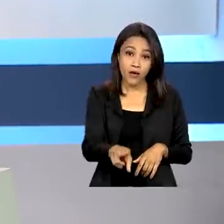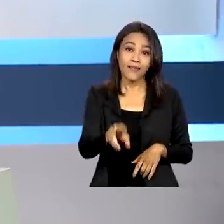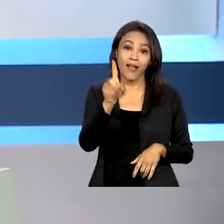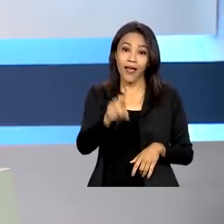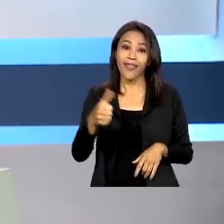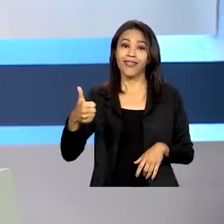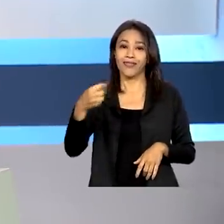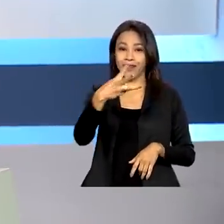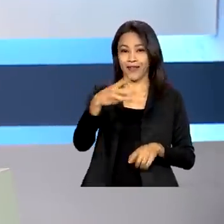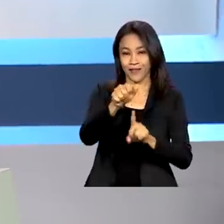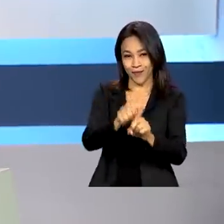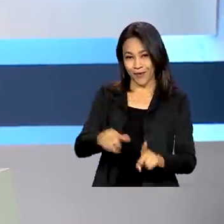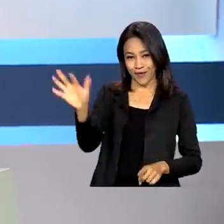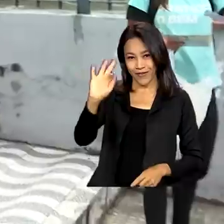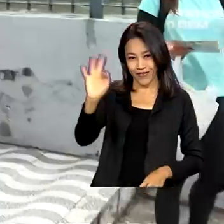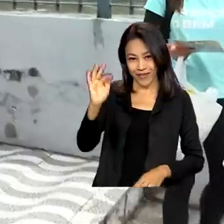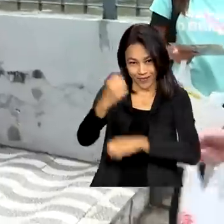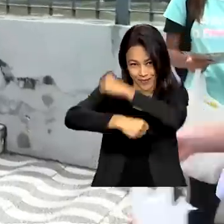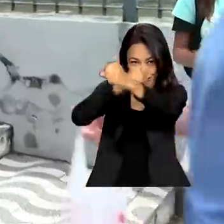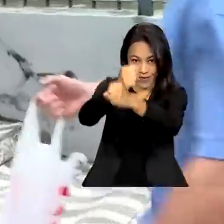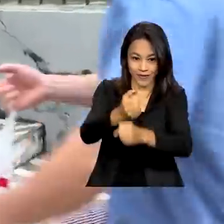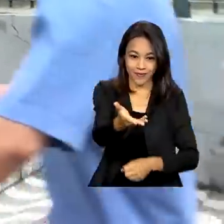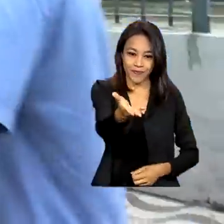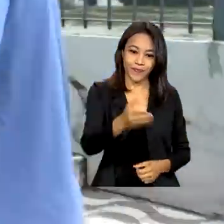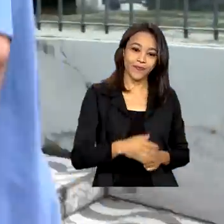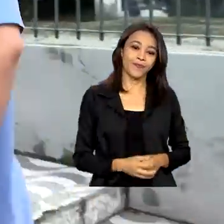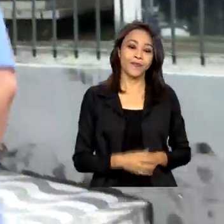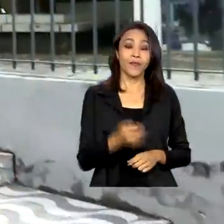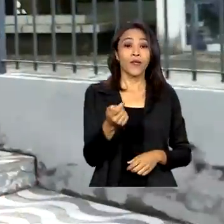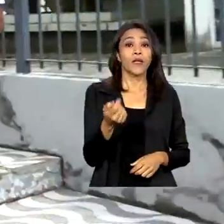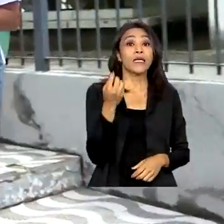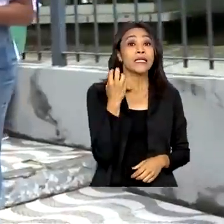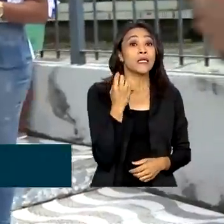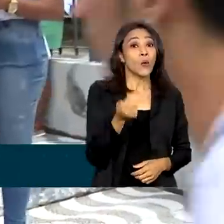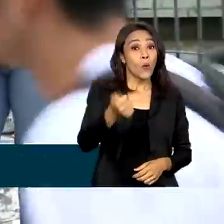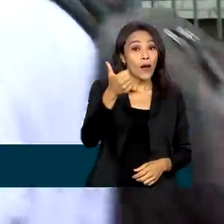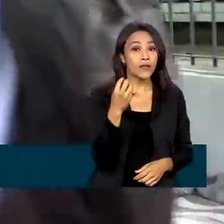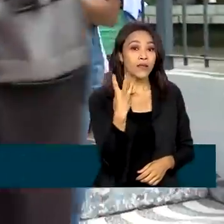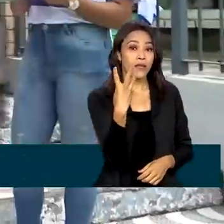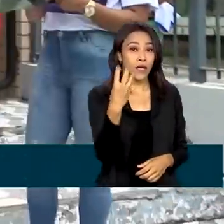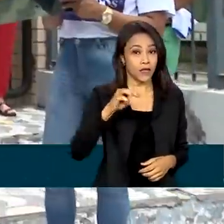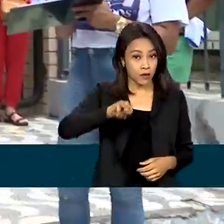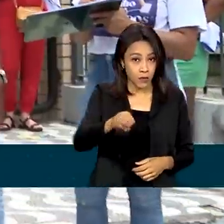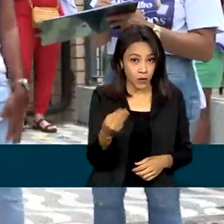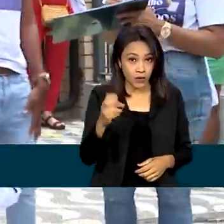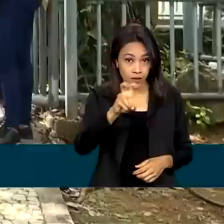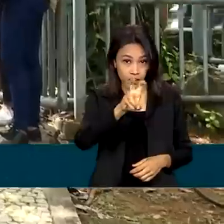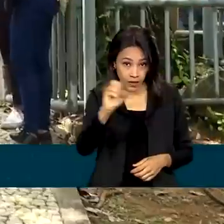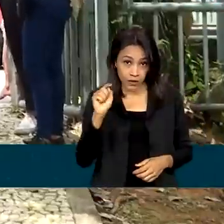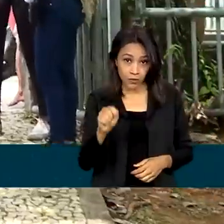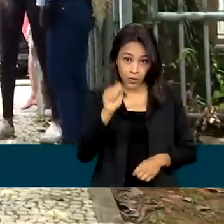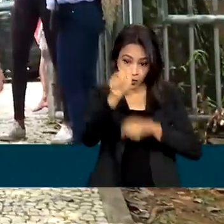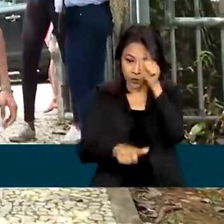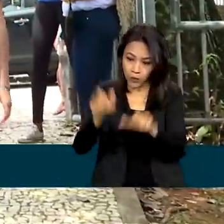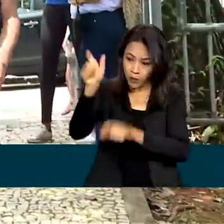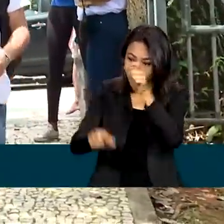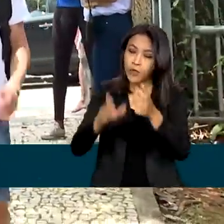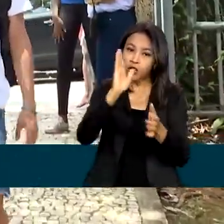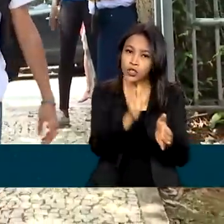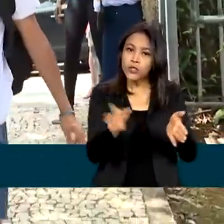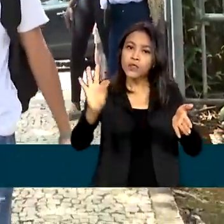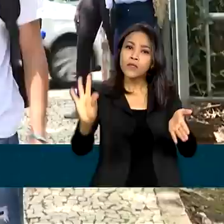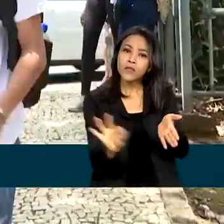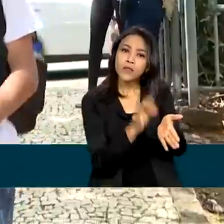de fevereiro do ano que vem. Dos quase 3,5 milhões de estudantes que se inscreveram para